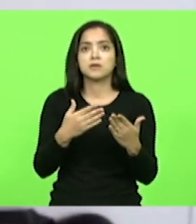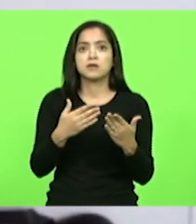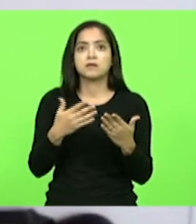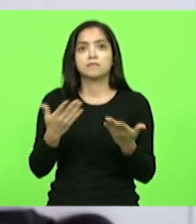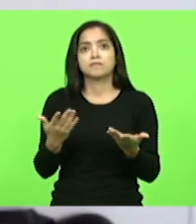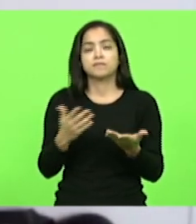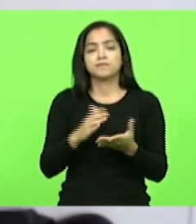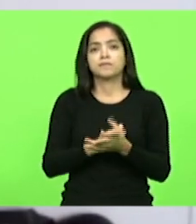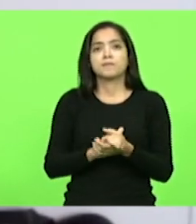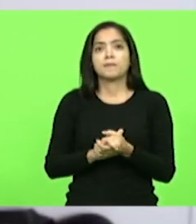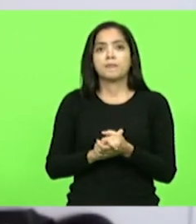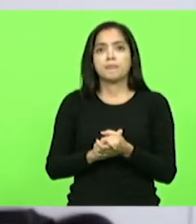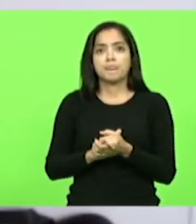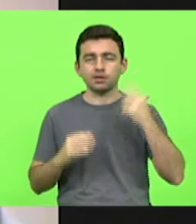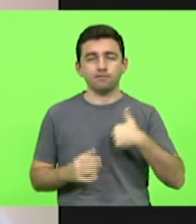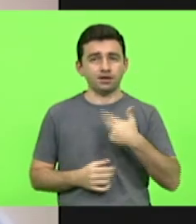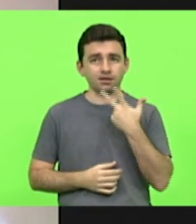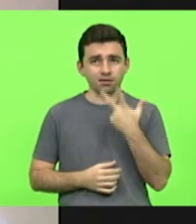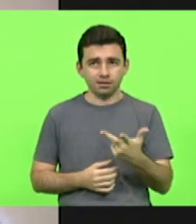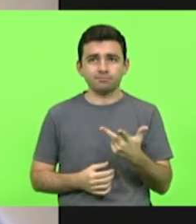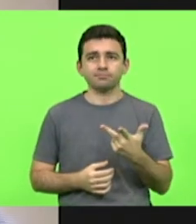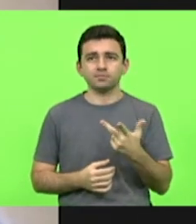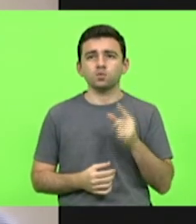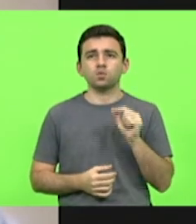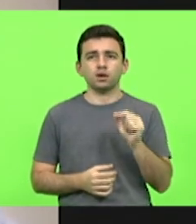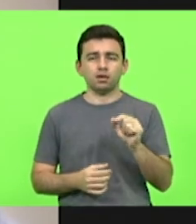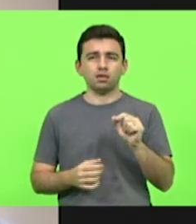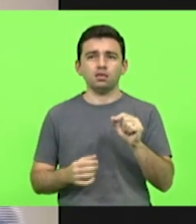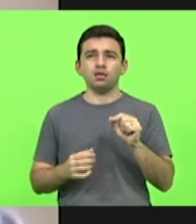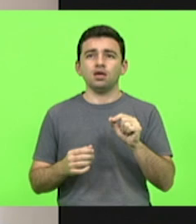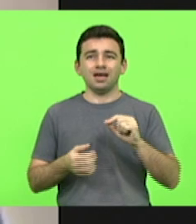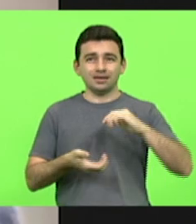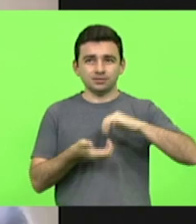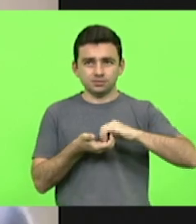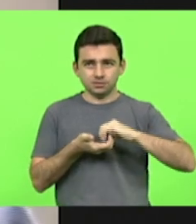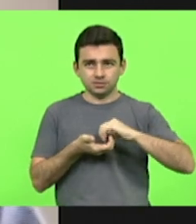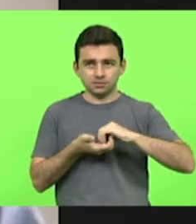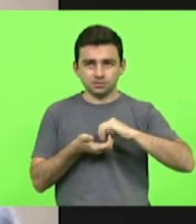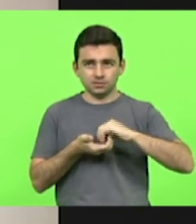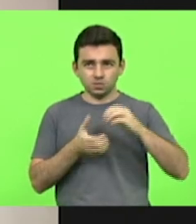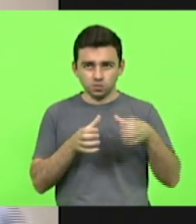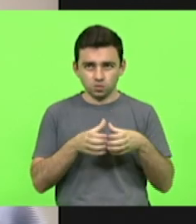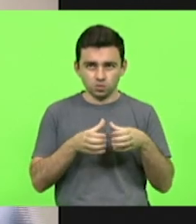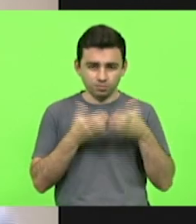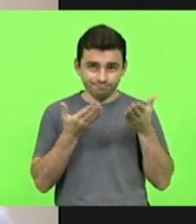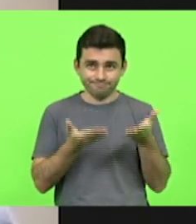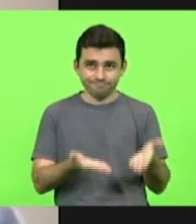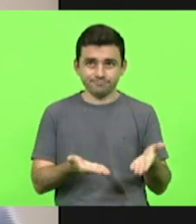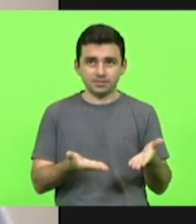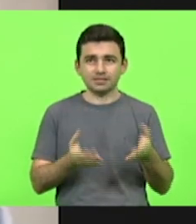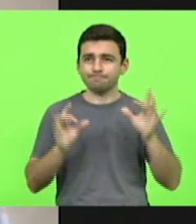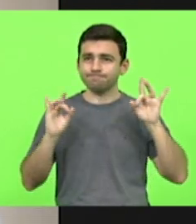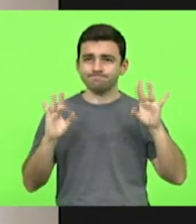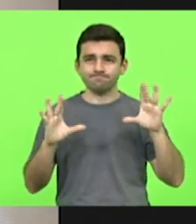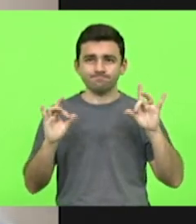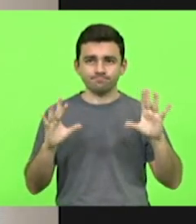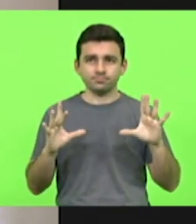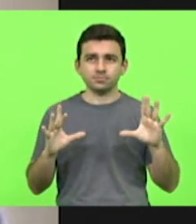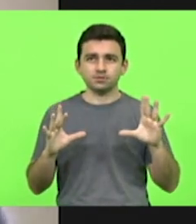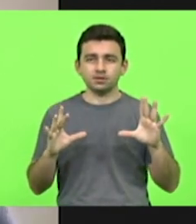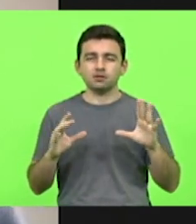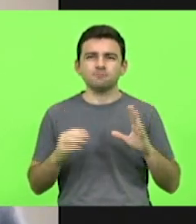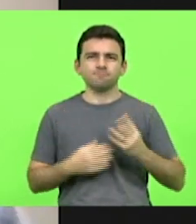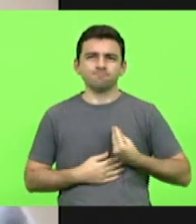totalmente destruídas. A defesa civil aqui de maneira muito especial, destacar aqui a